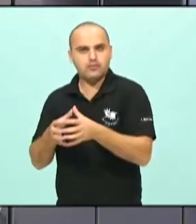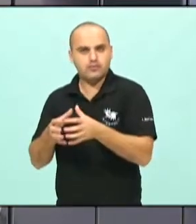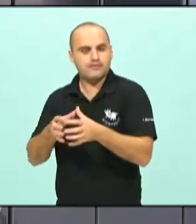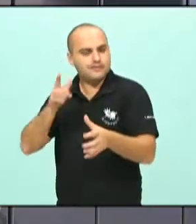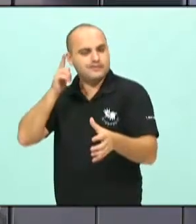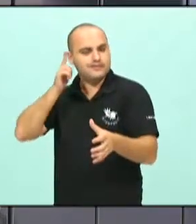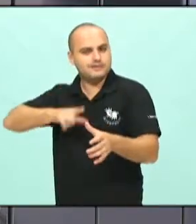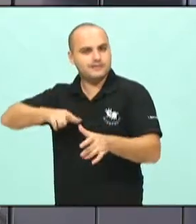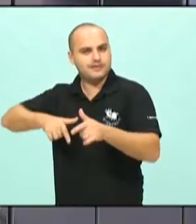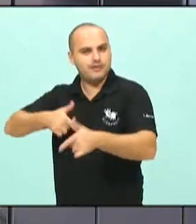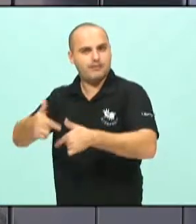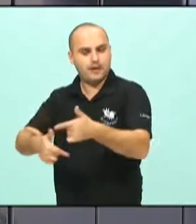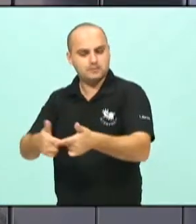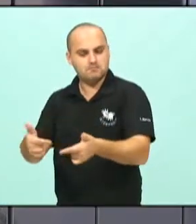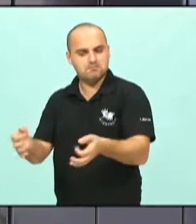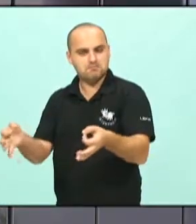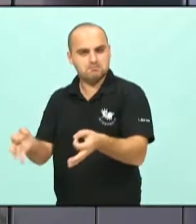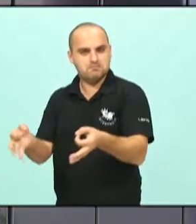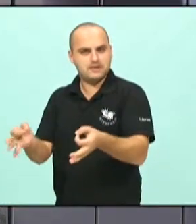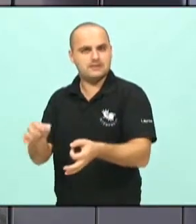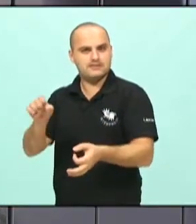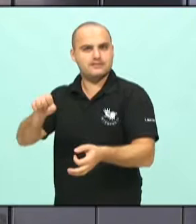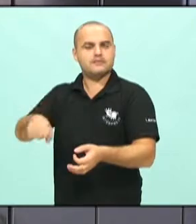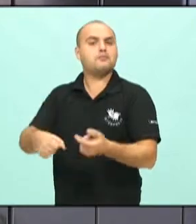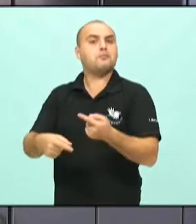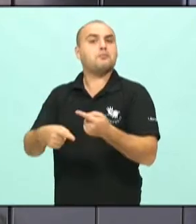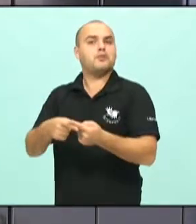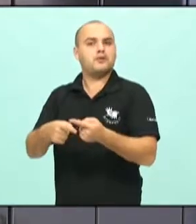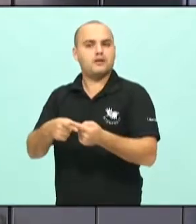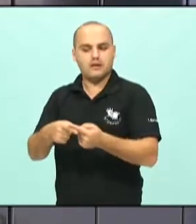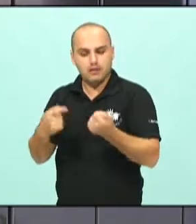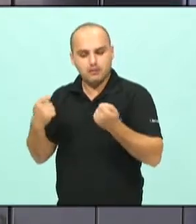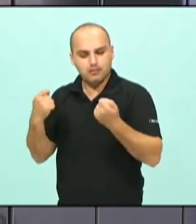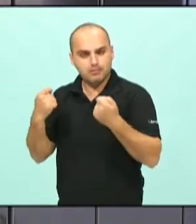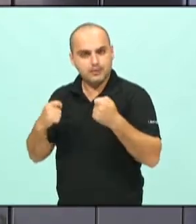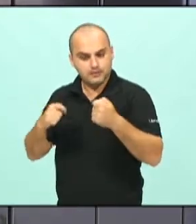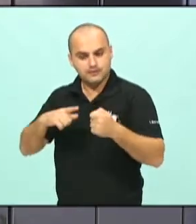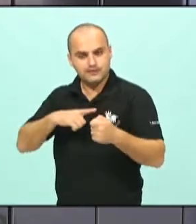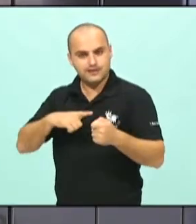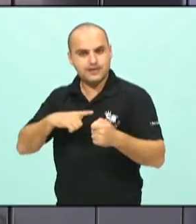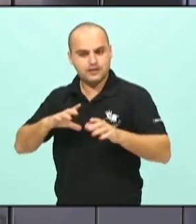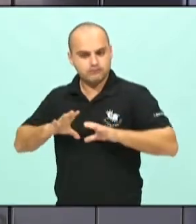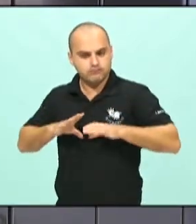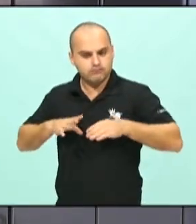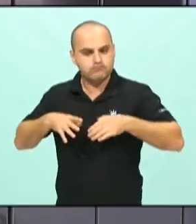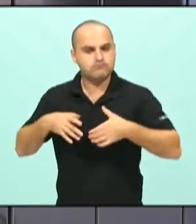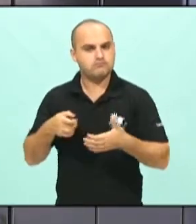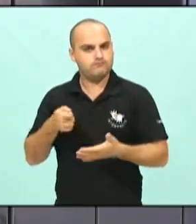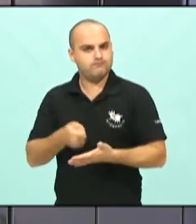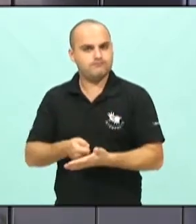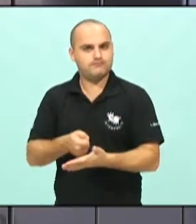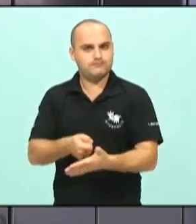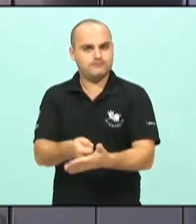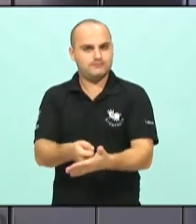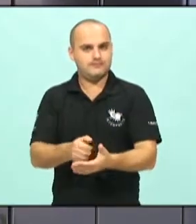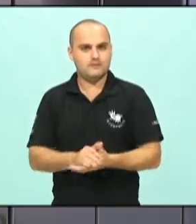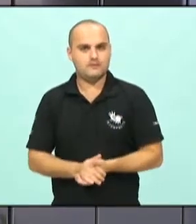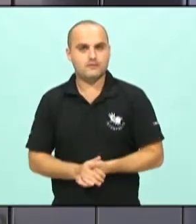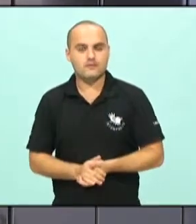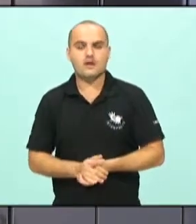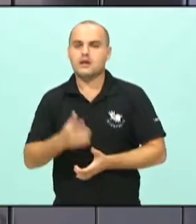de trabalho, porque é preciso estar disposto, é preciso estar... E eu não posso falar